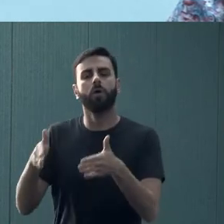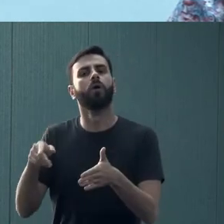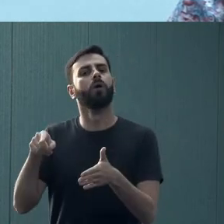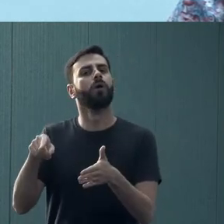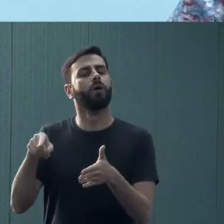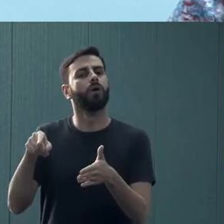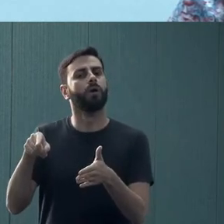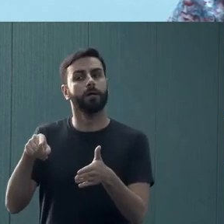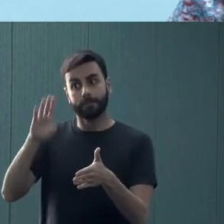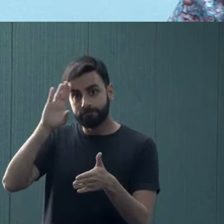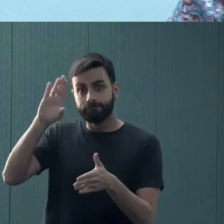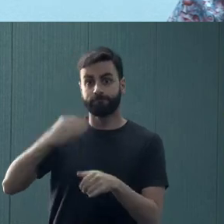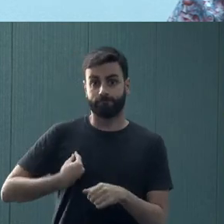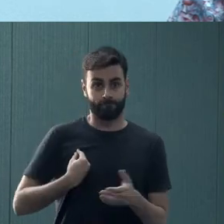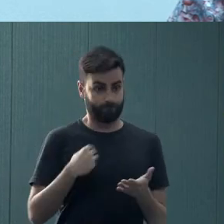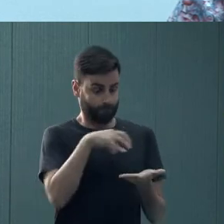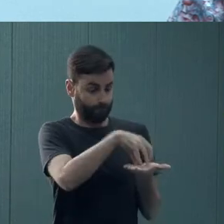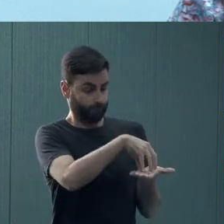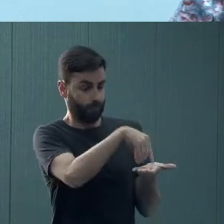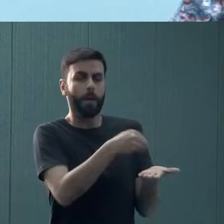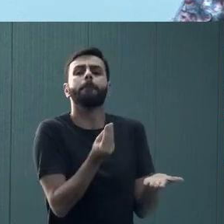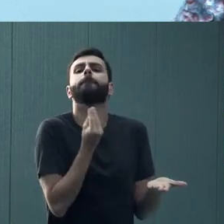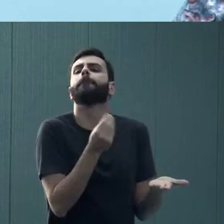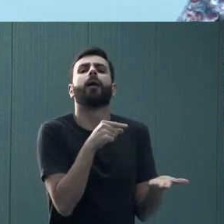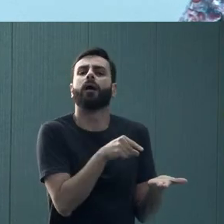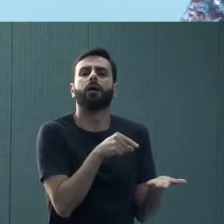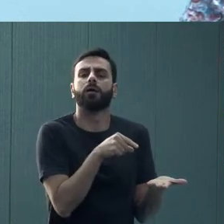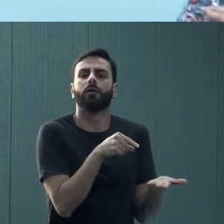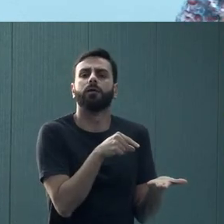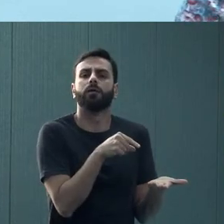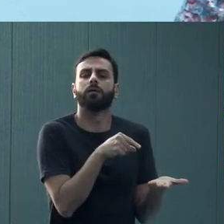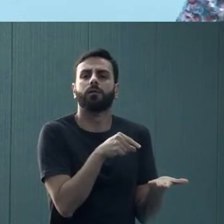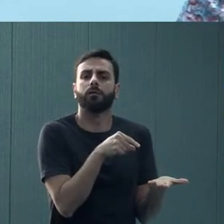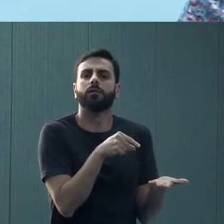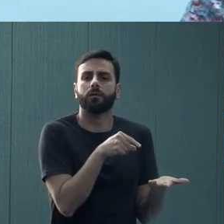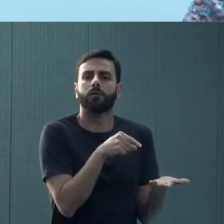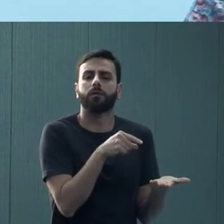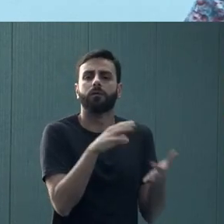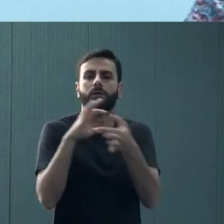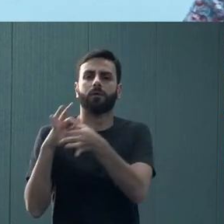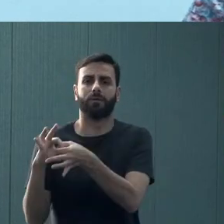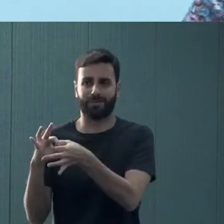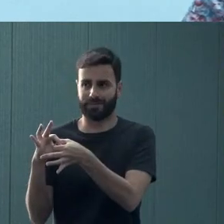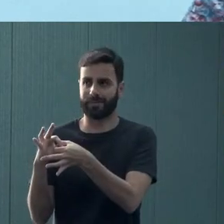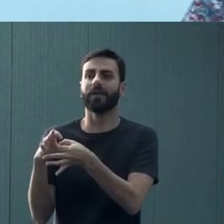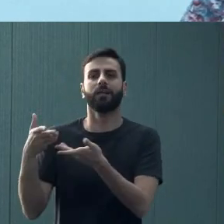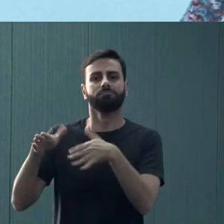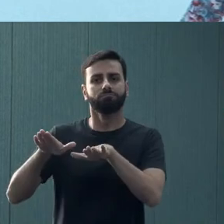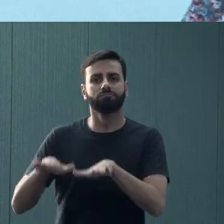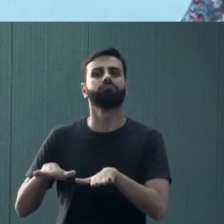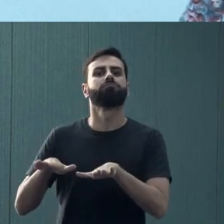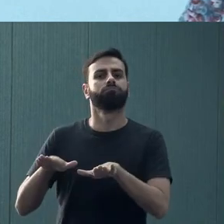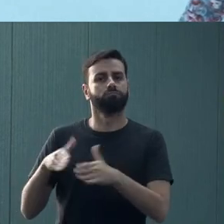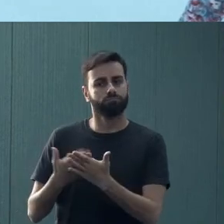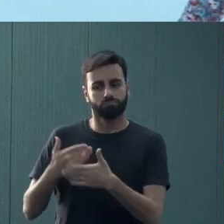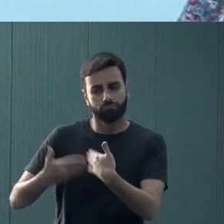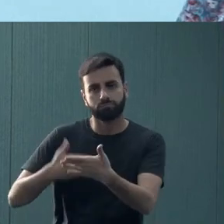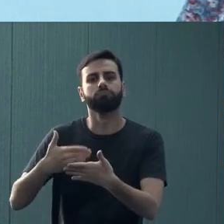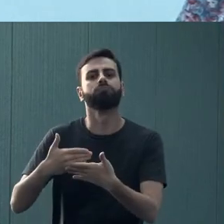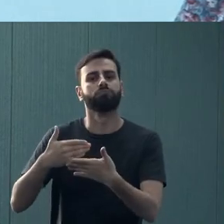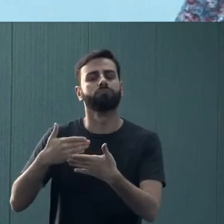a razão de existir um pouco do nosso setor é ajudar a permanência do estudante no ensino superior.